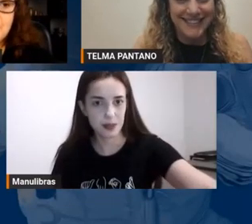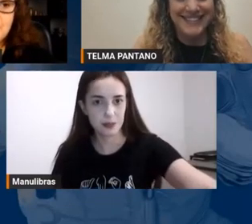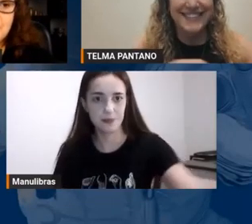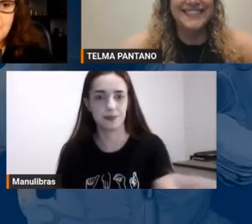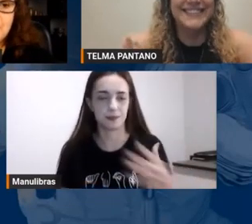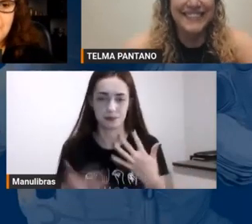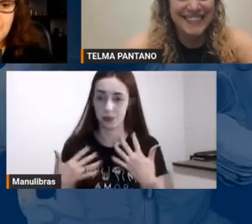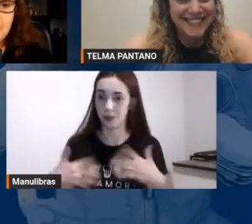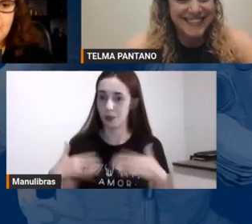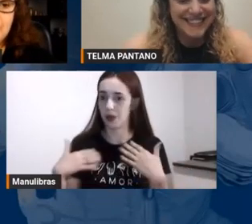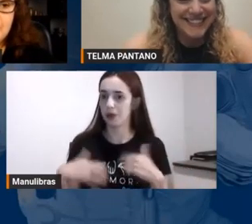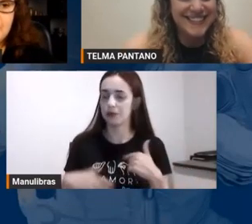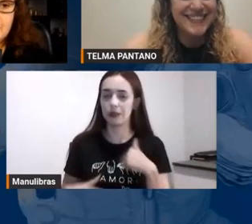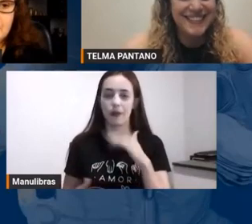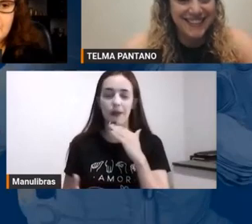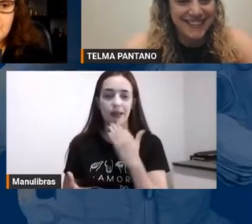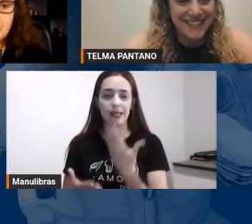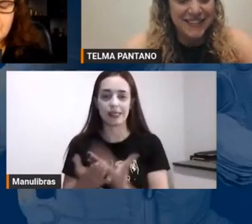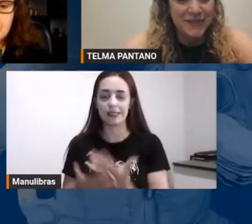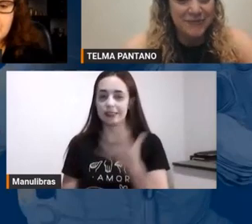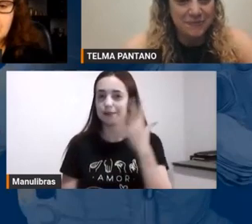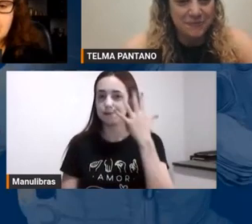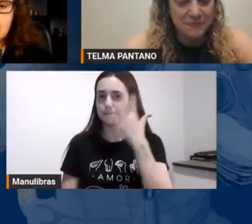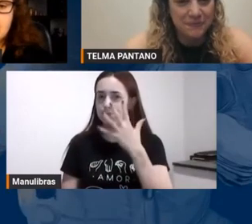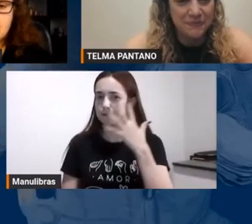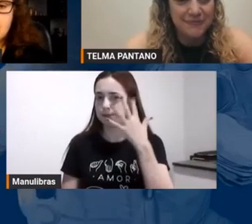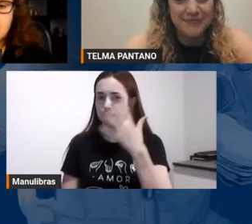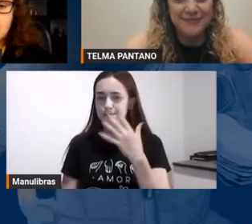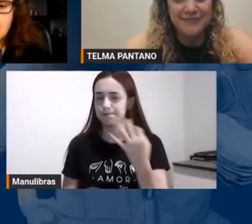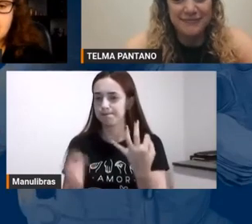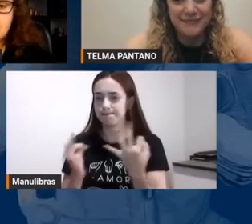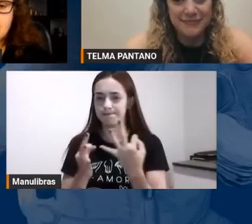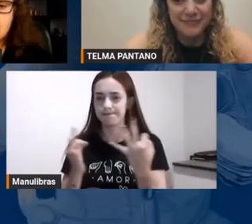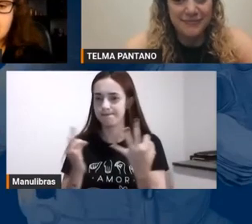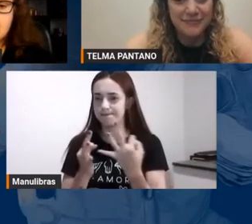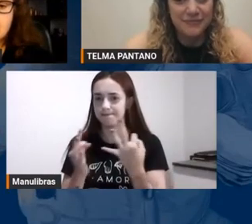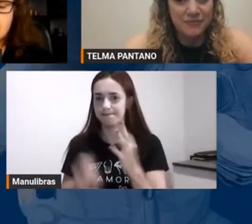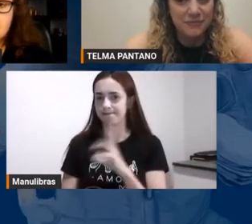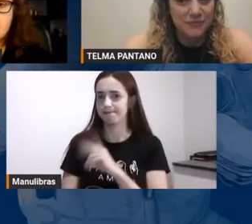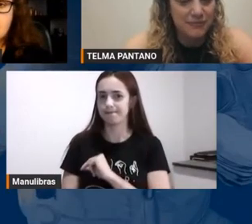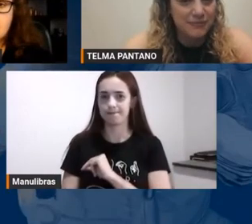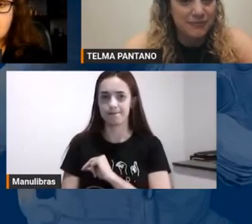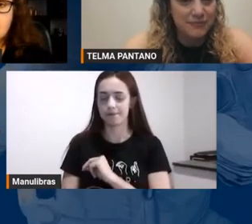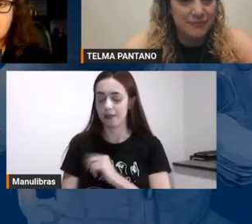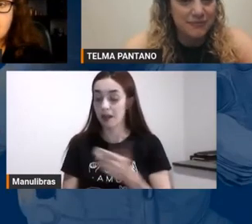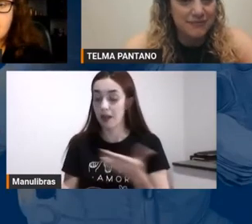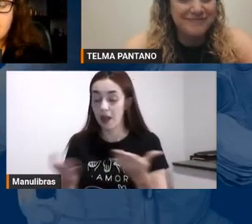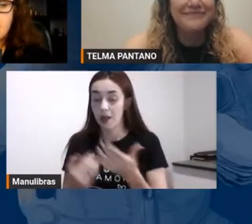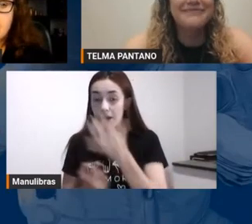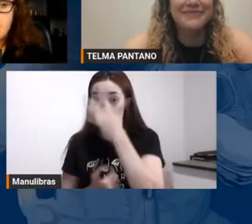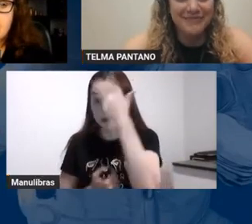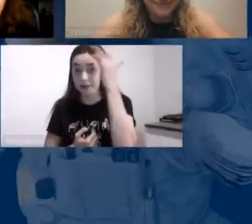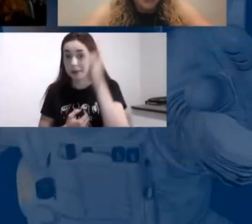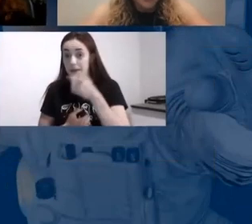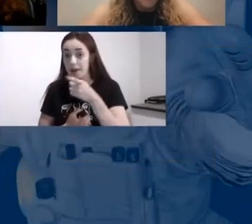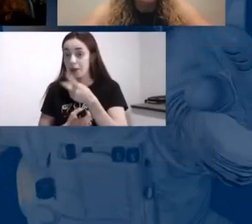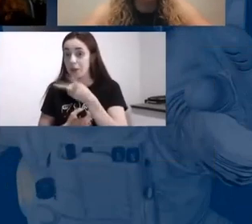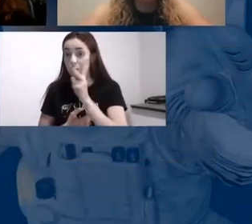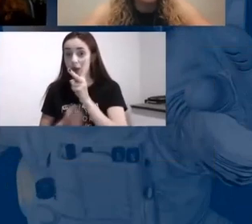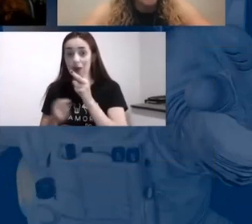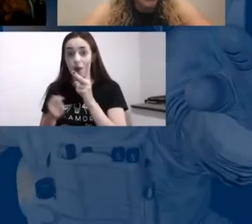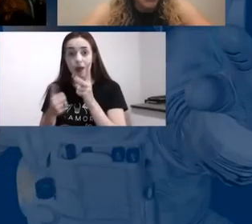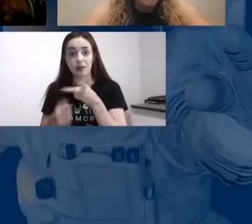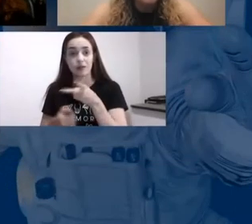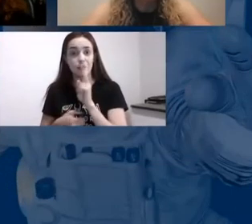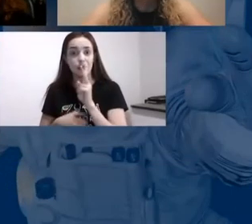professores do Brasil inteiro nesse momento quase 2.500 2.400 ao vivo nesse momento e esse número vai crescer muito o tema tão